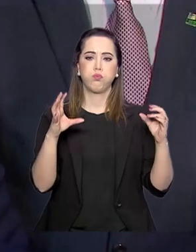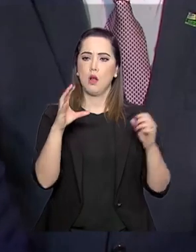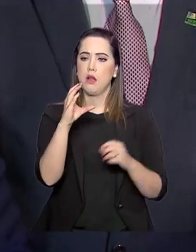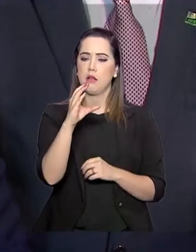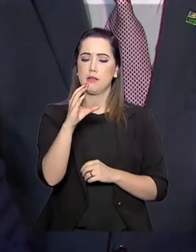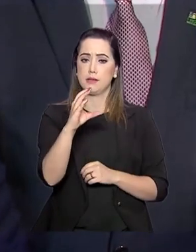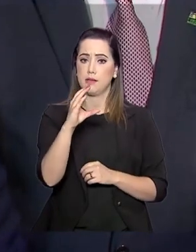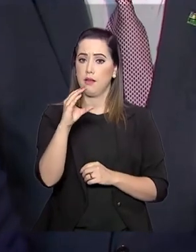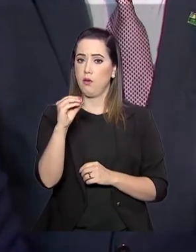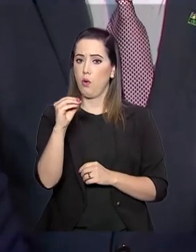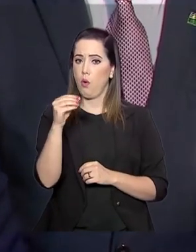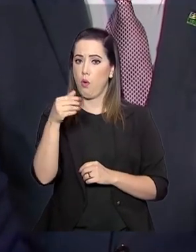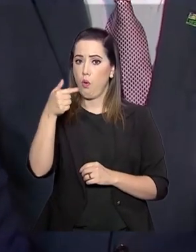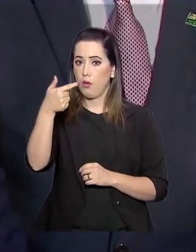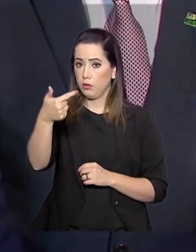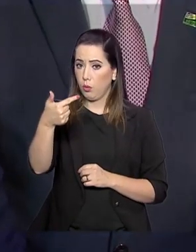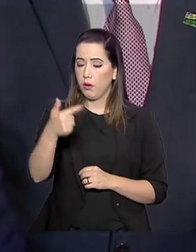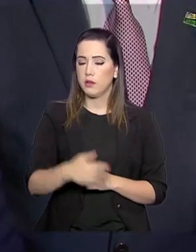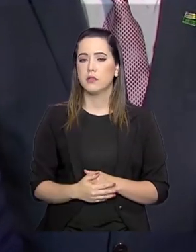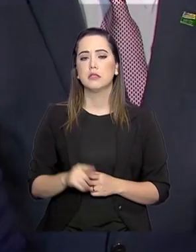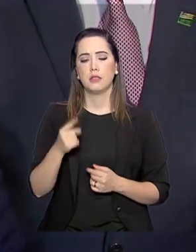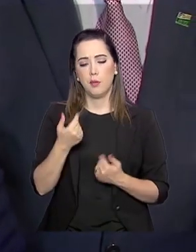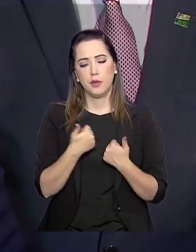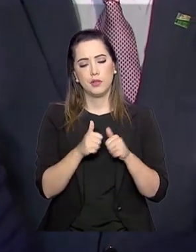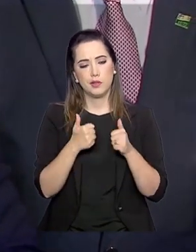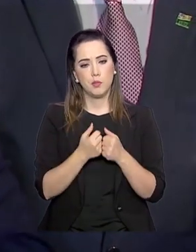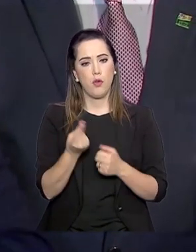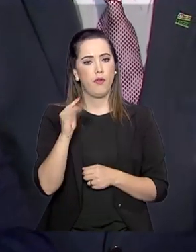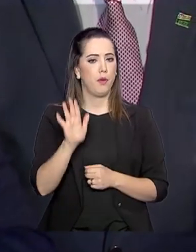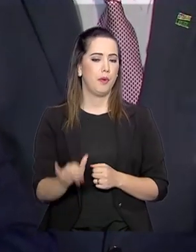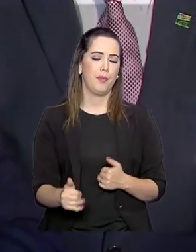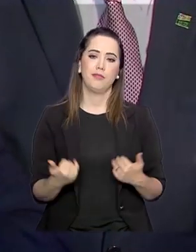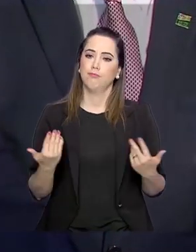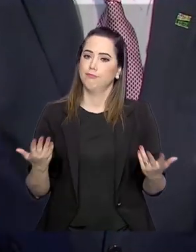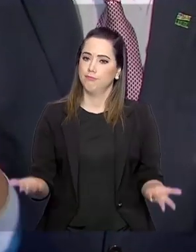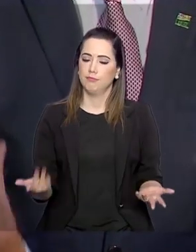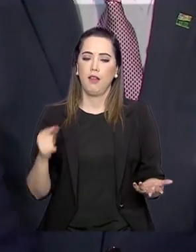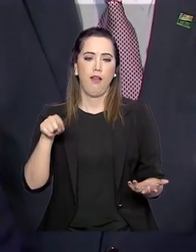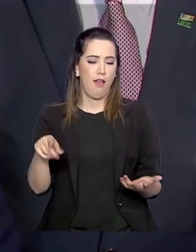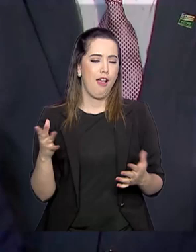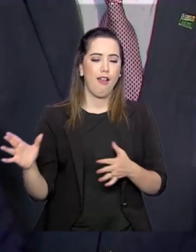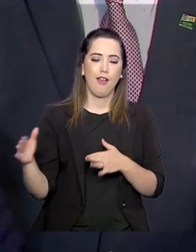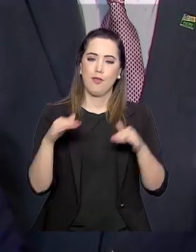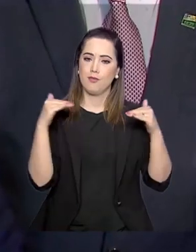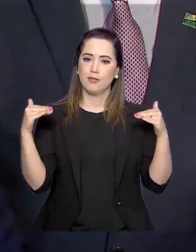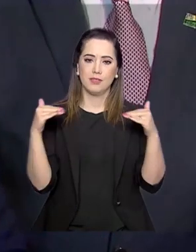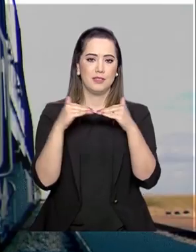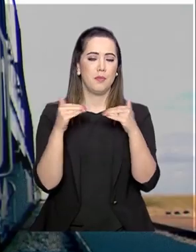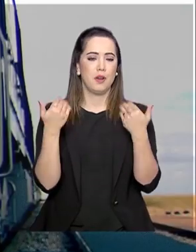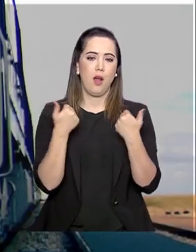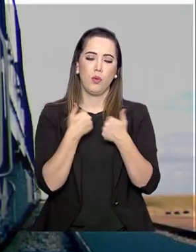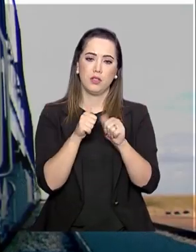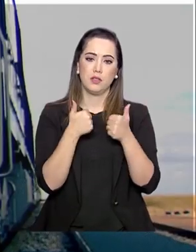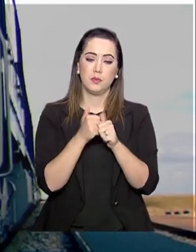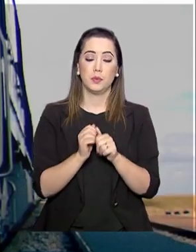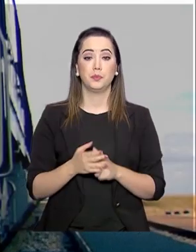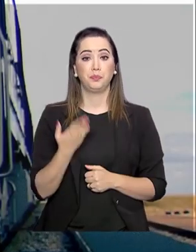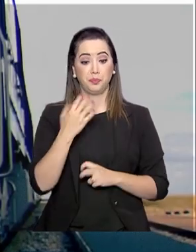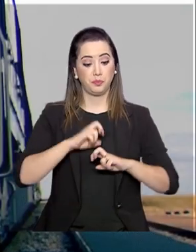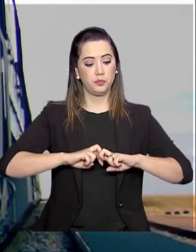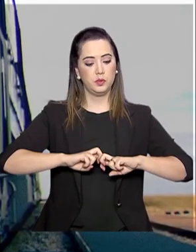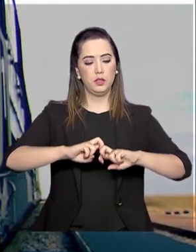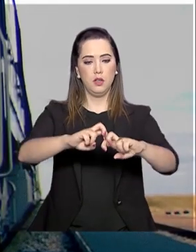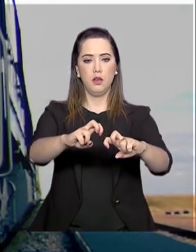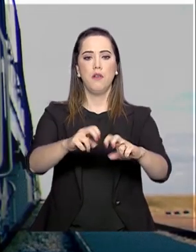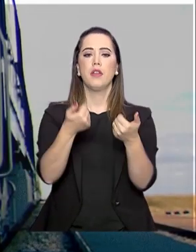emissões. É ganho em termos de frete, nós vamos ter frete mais barato. Então, é reequilibrar a matriz de transporte. Pela ferrovia, vão ser